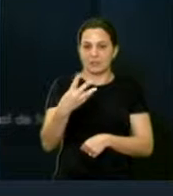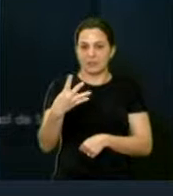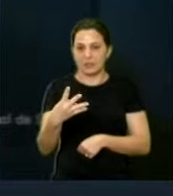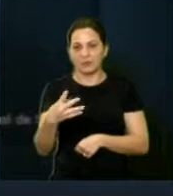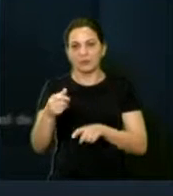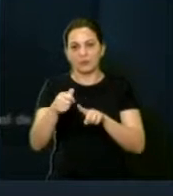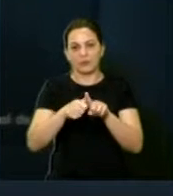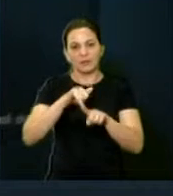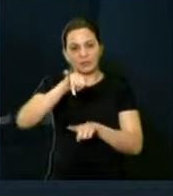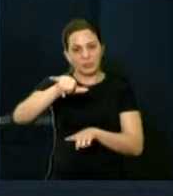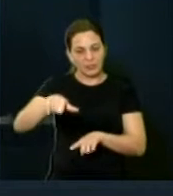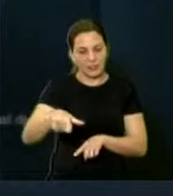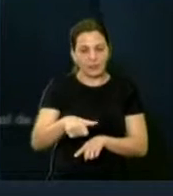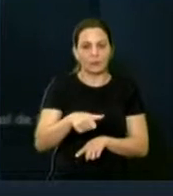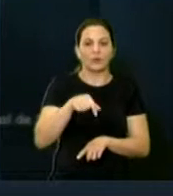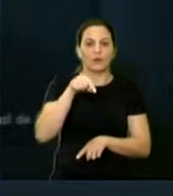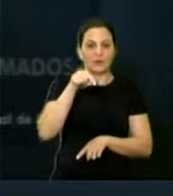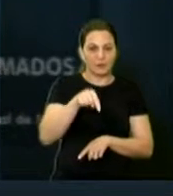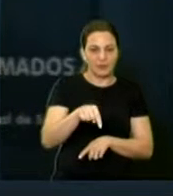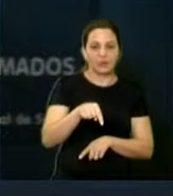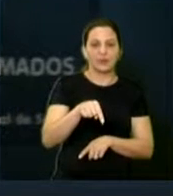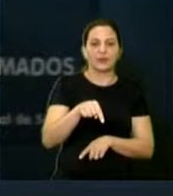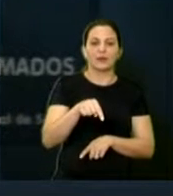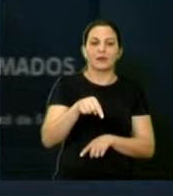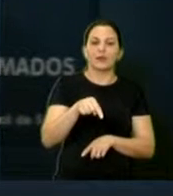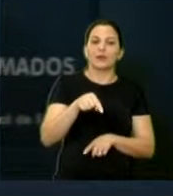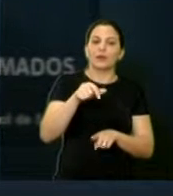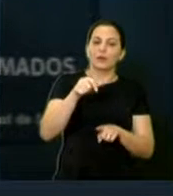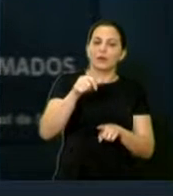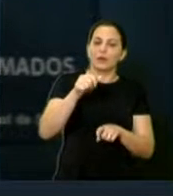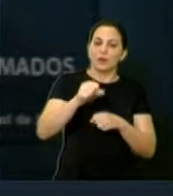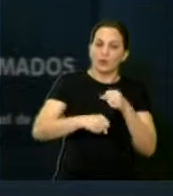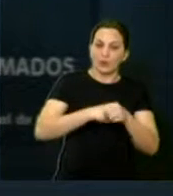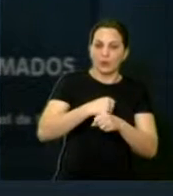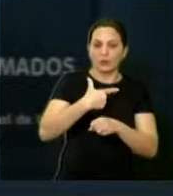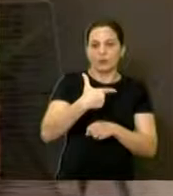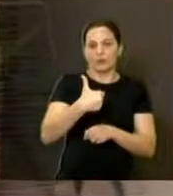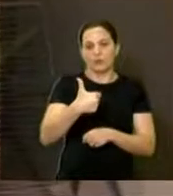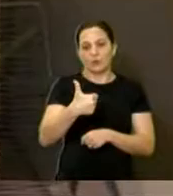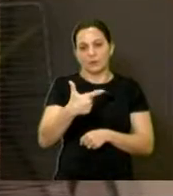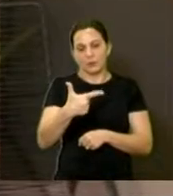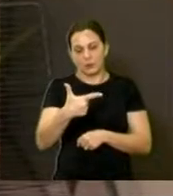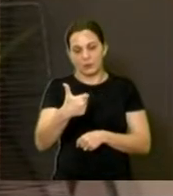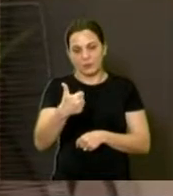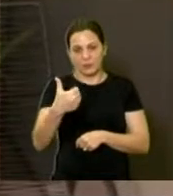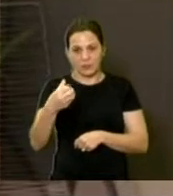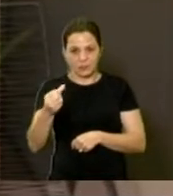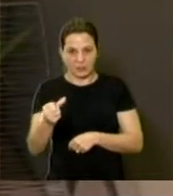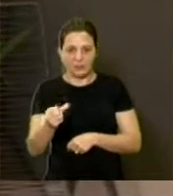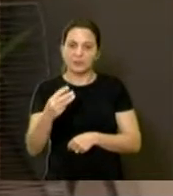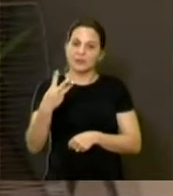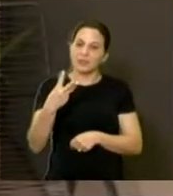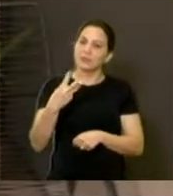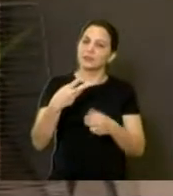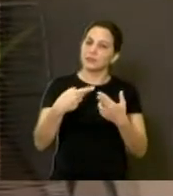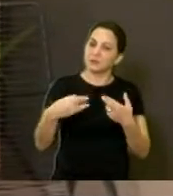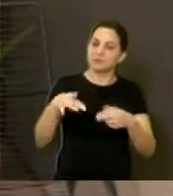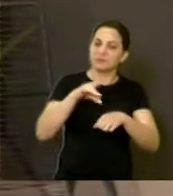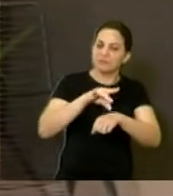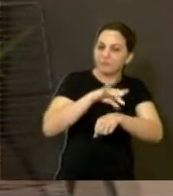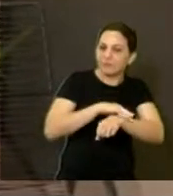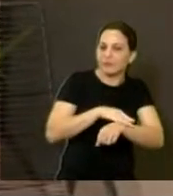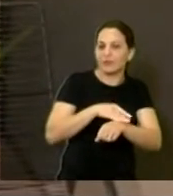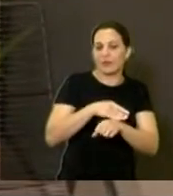janeiro. Até agora, neste ano, são três casos confirmados. Há seis meses, a cidade intensificou a